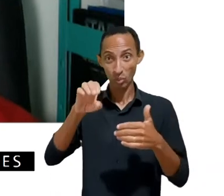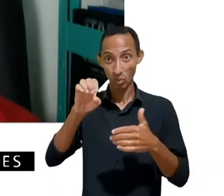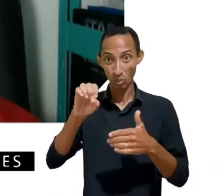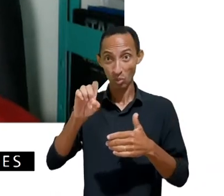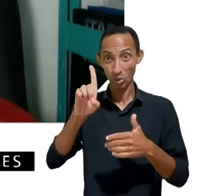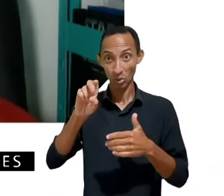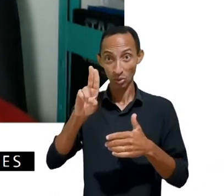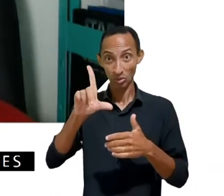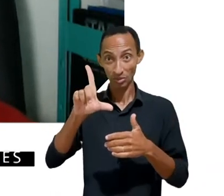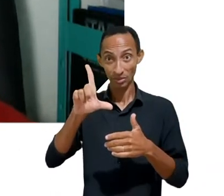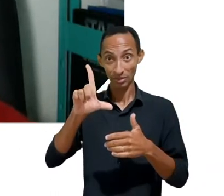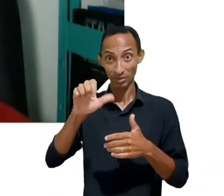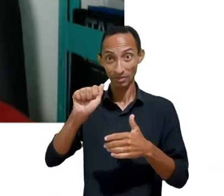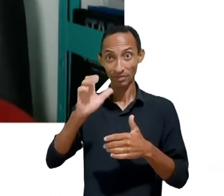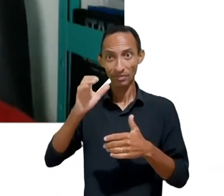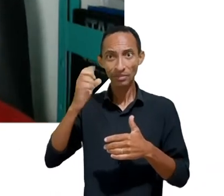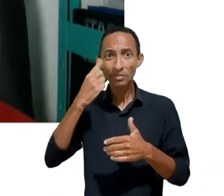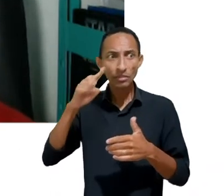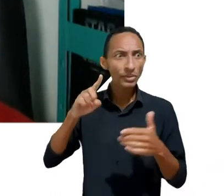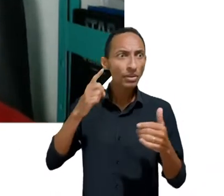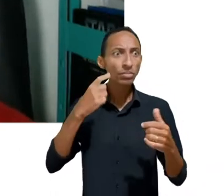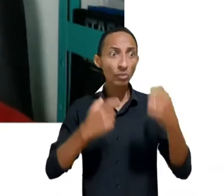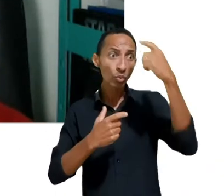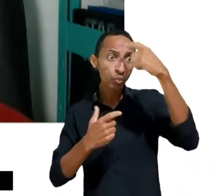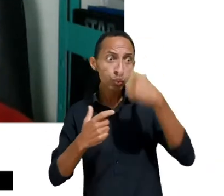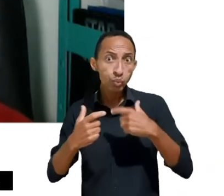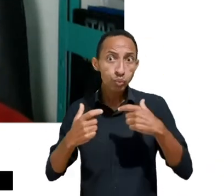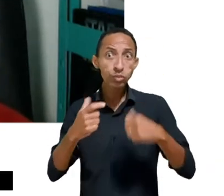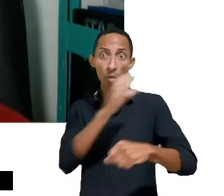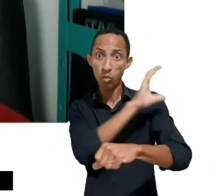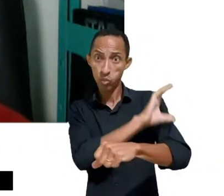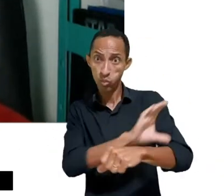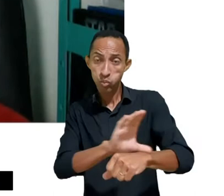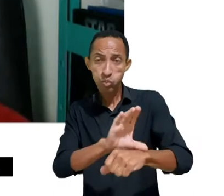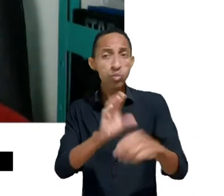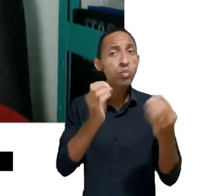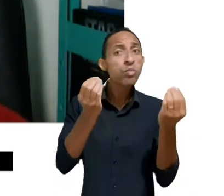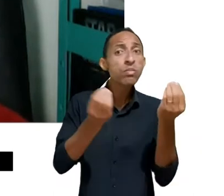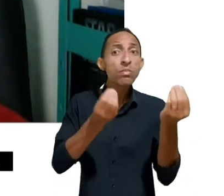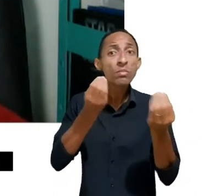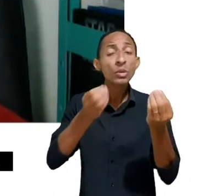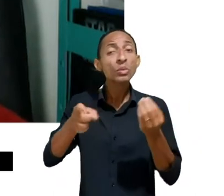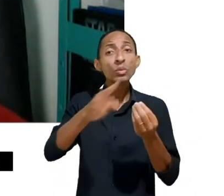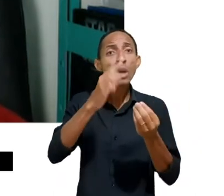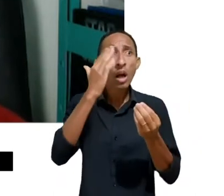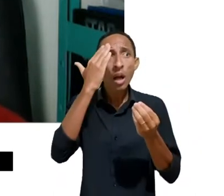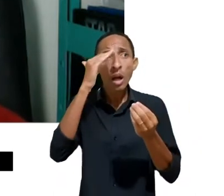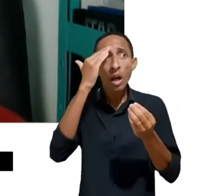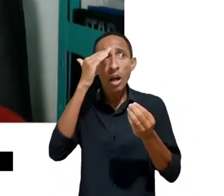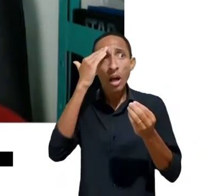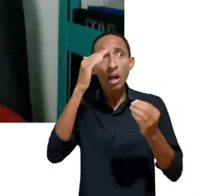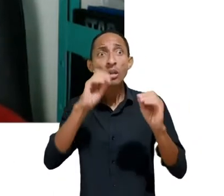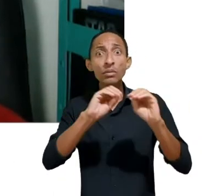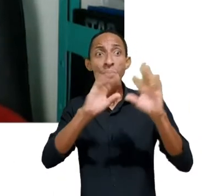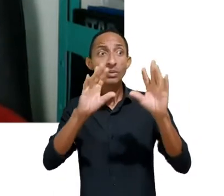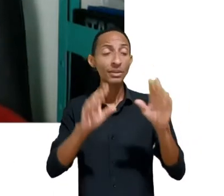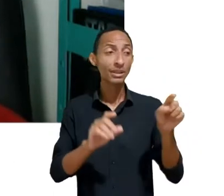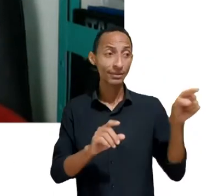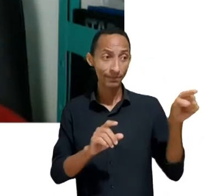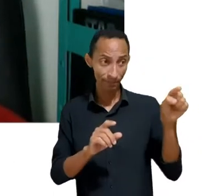primeiramente, acho importante entender que esse universo de crianças e adolescentes é um